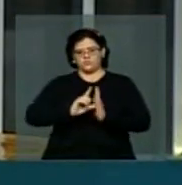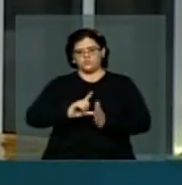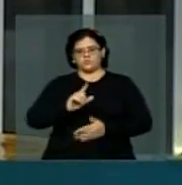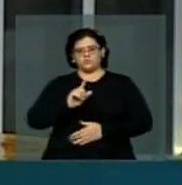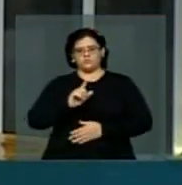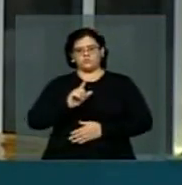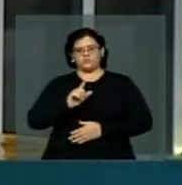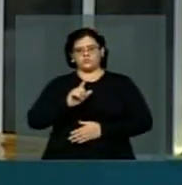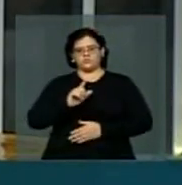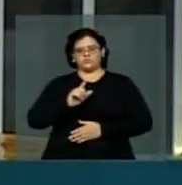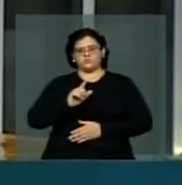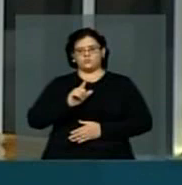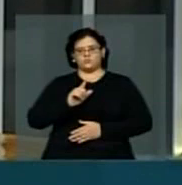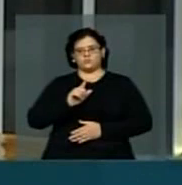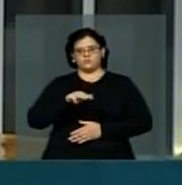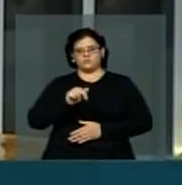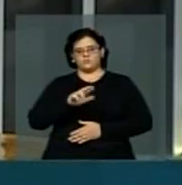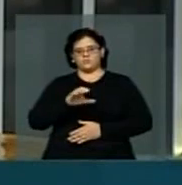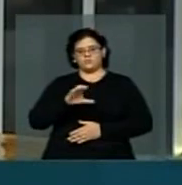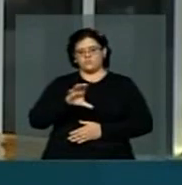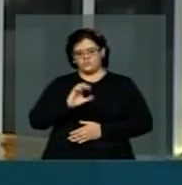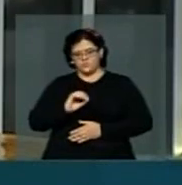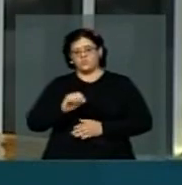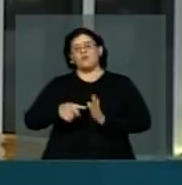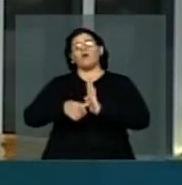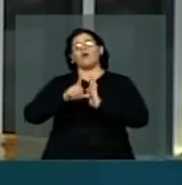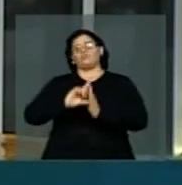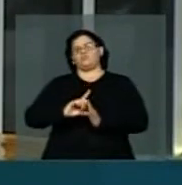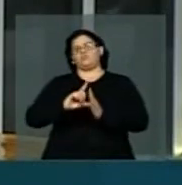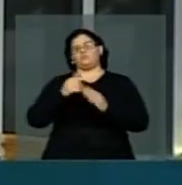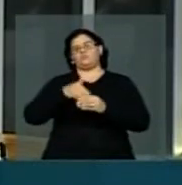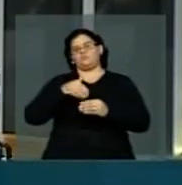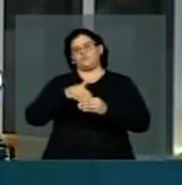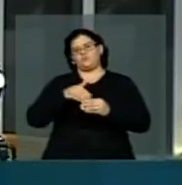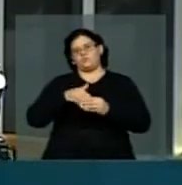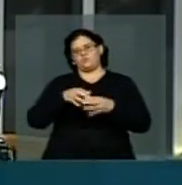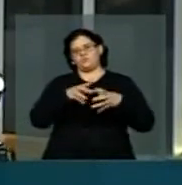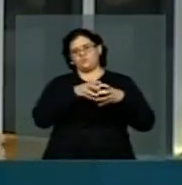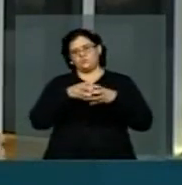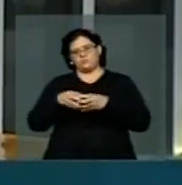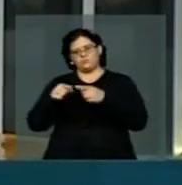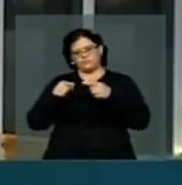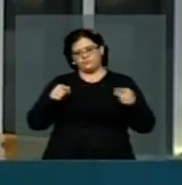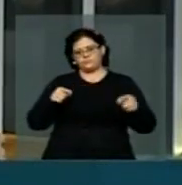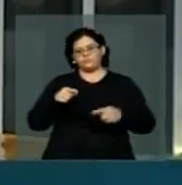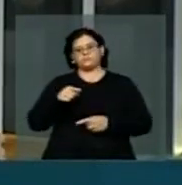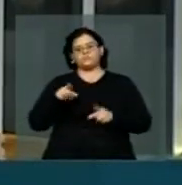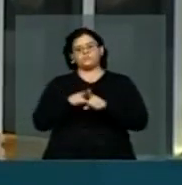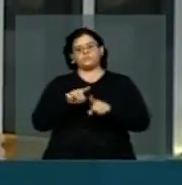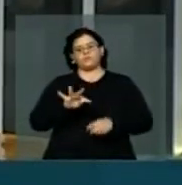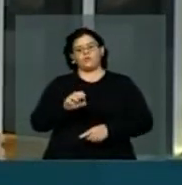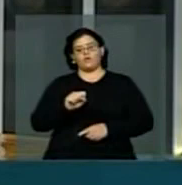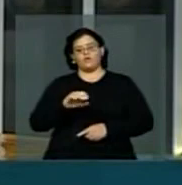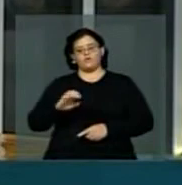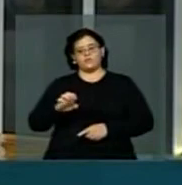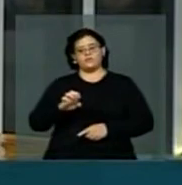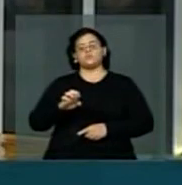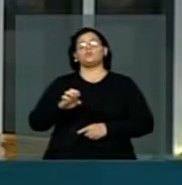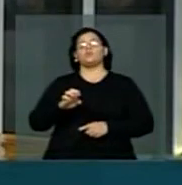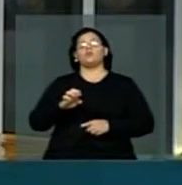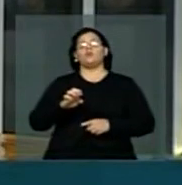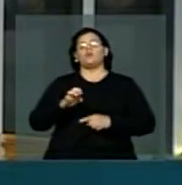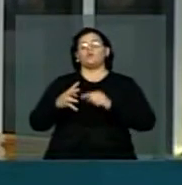período eleitoral mesmo assim o TSE caçou o Jackson por 4 a 3